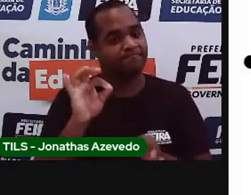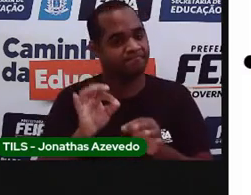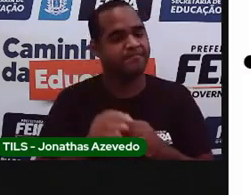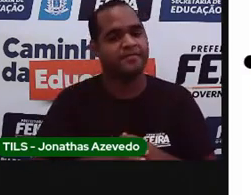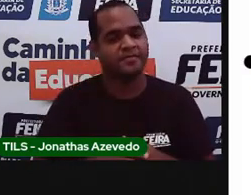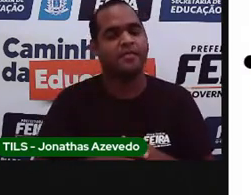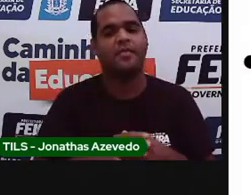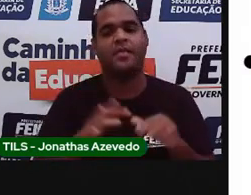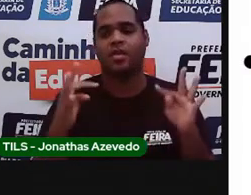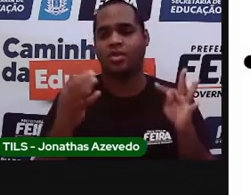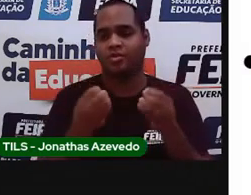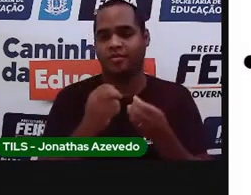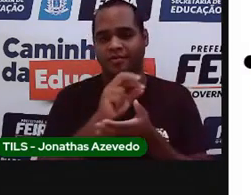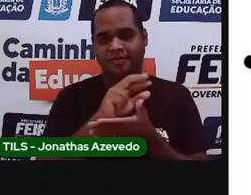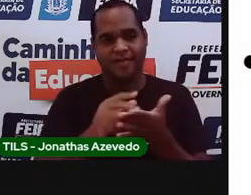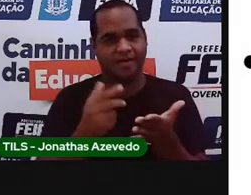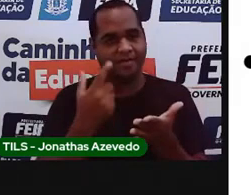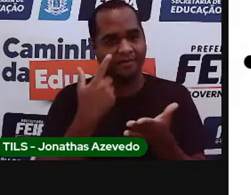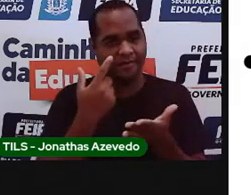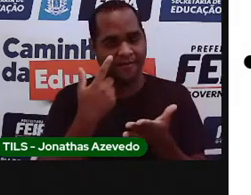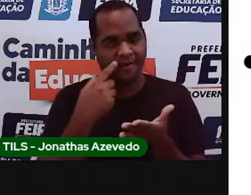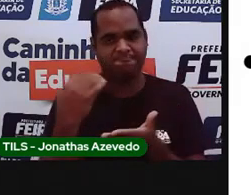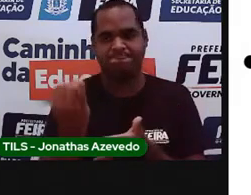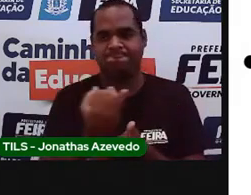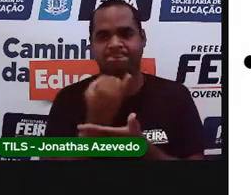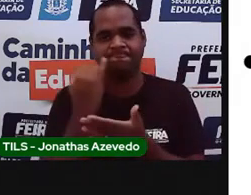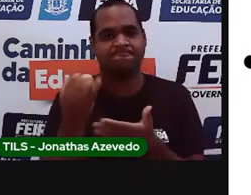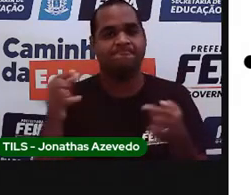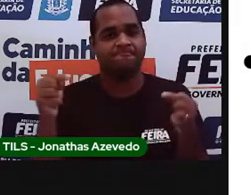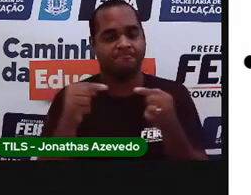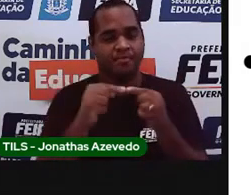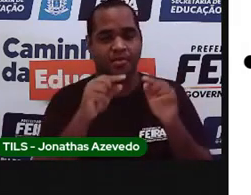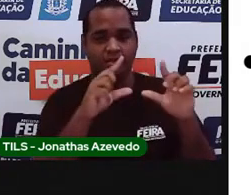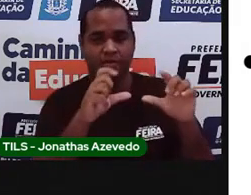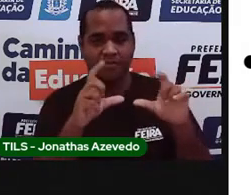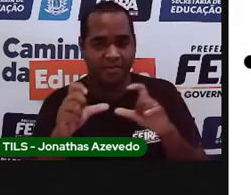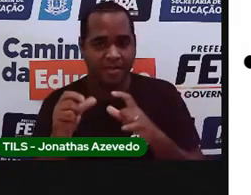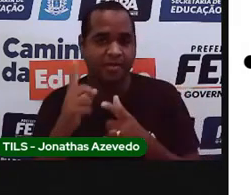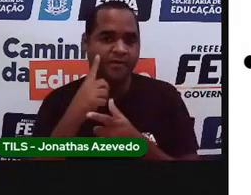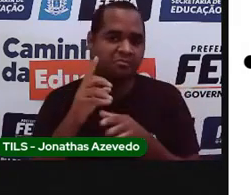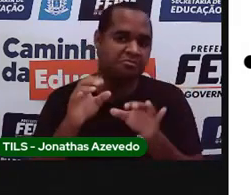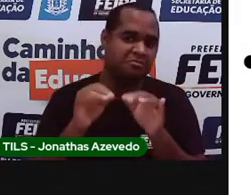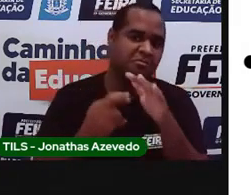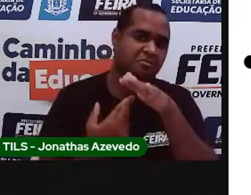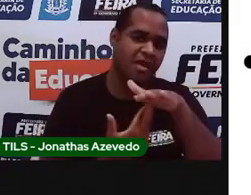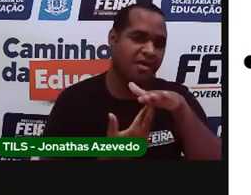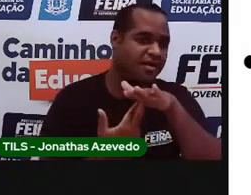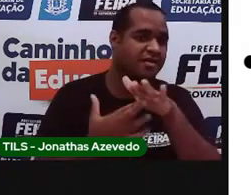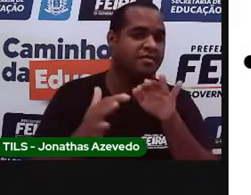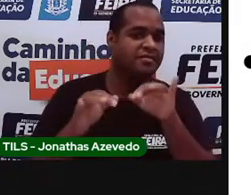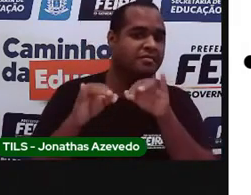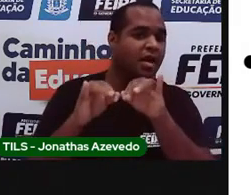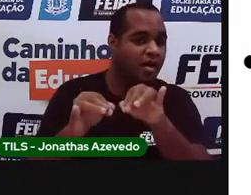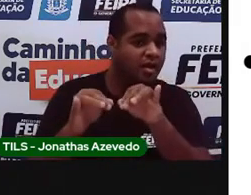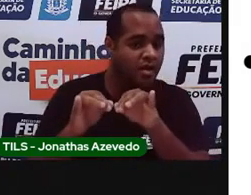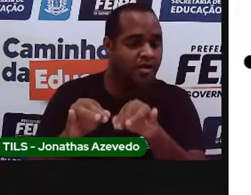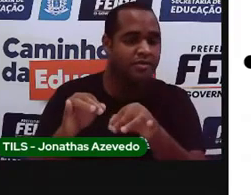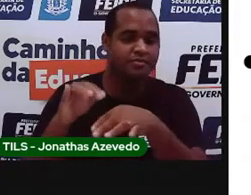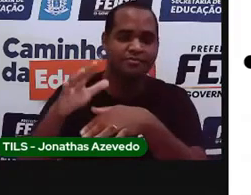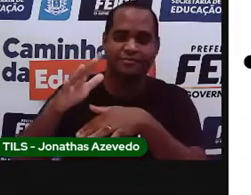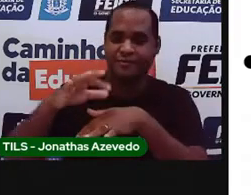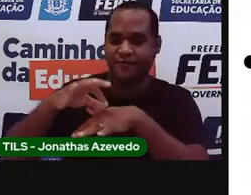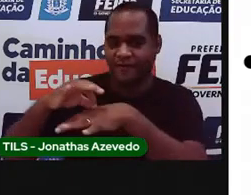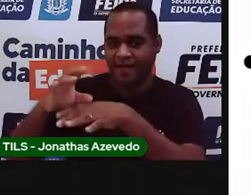Todas essas coisas que vocês viram nas imagens e observam nas feiras, nos mercados, nos